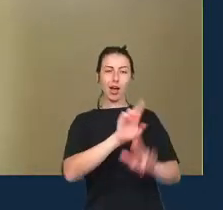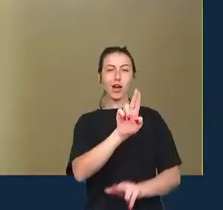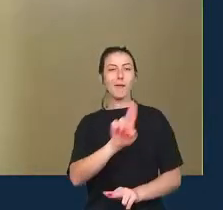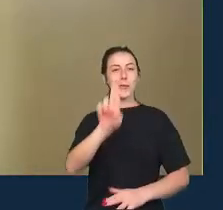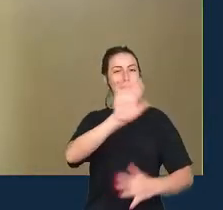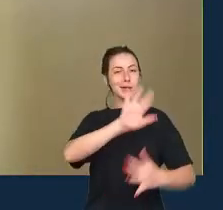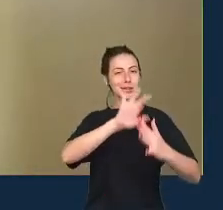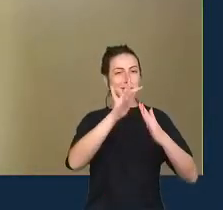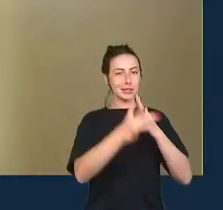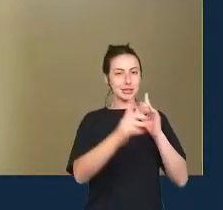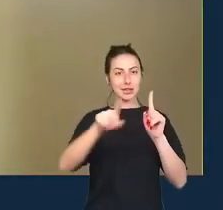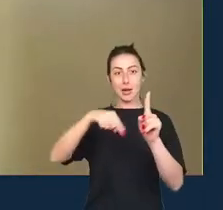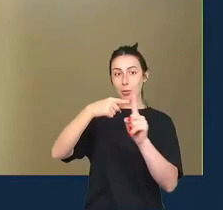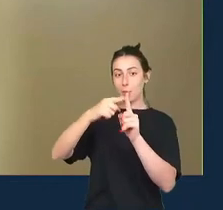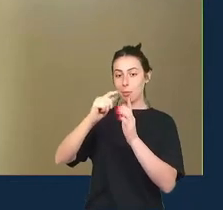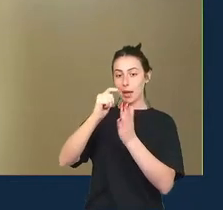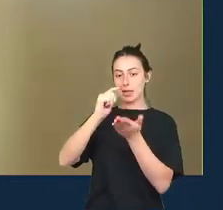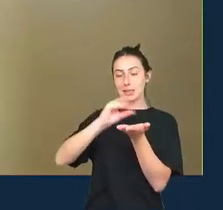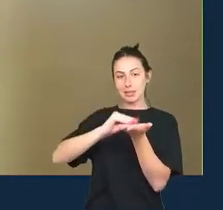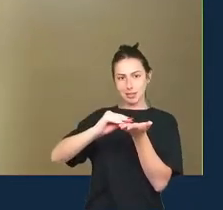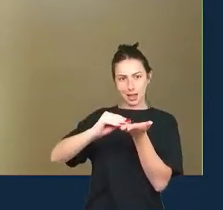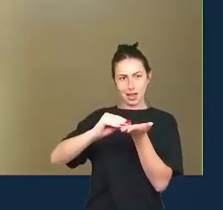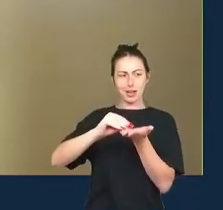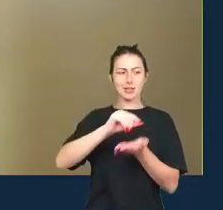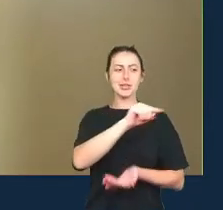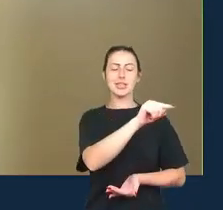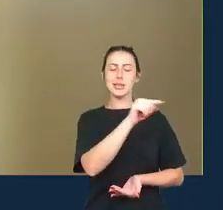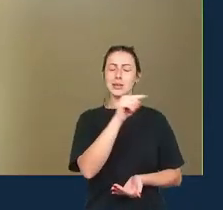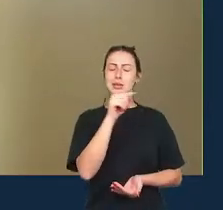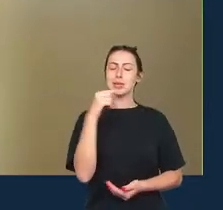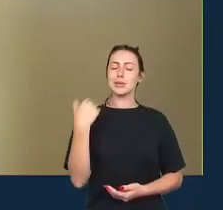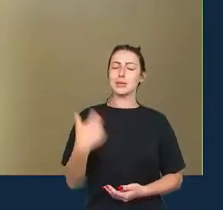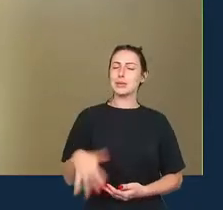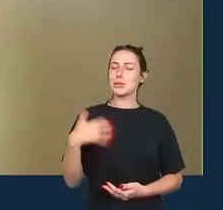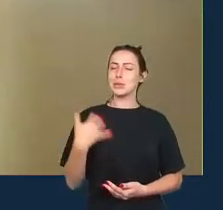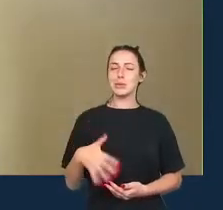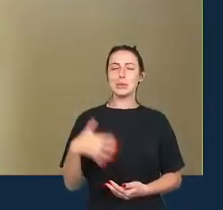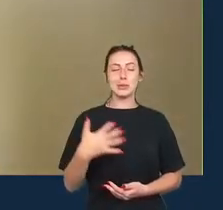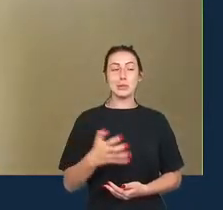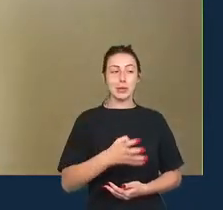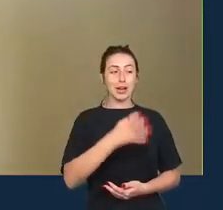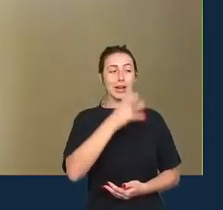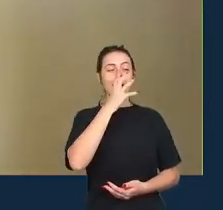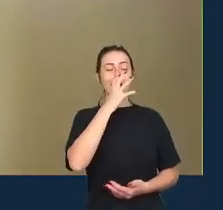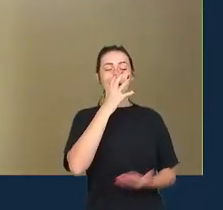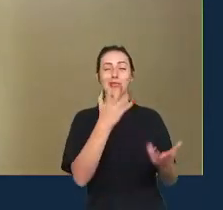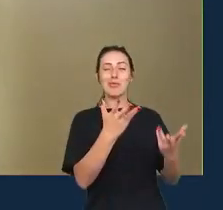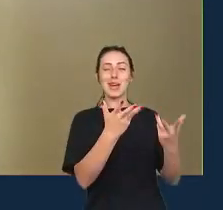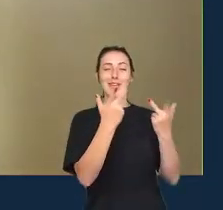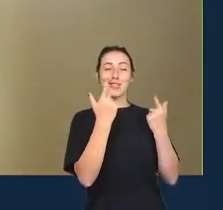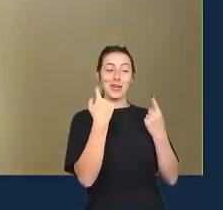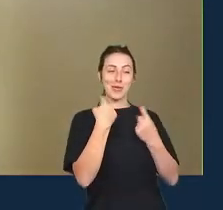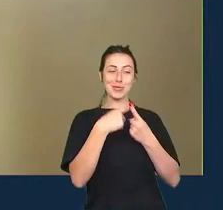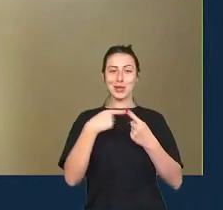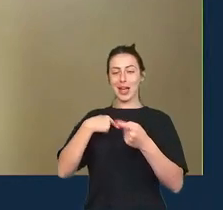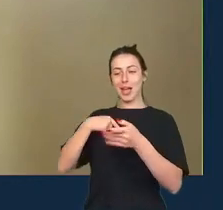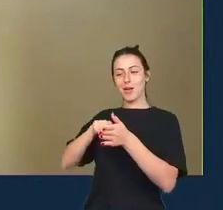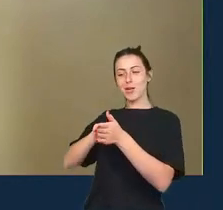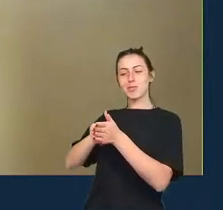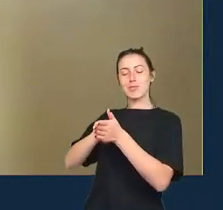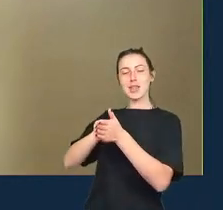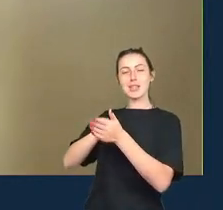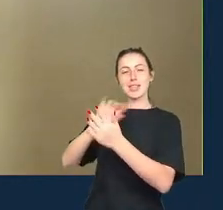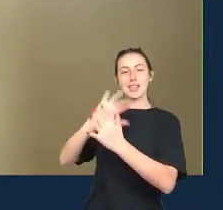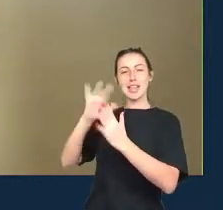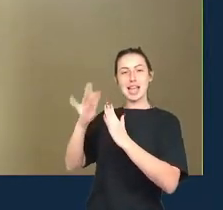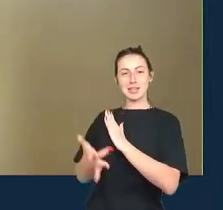dados isso tem sido fascinante para mim também devido ao meu trabalho como pesquisadora de redes